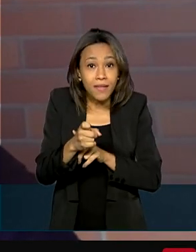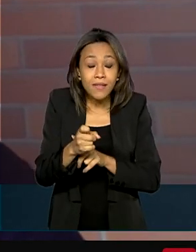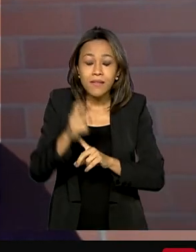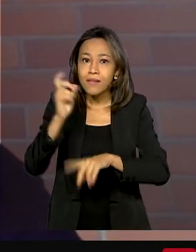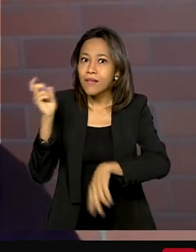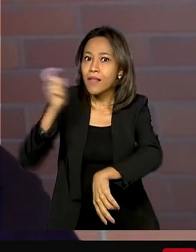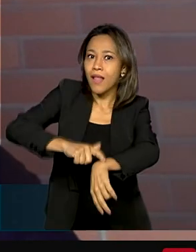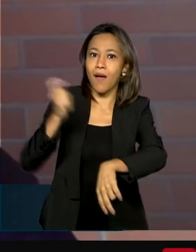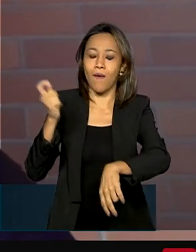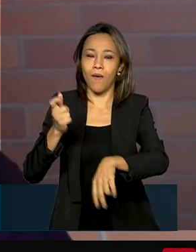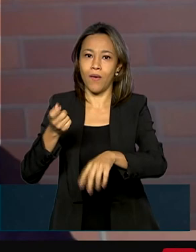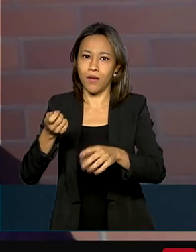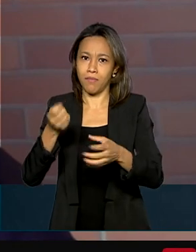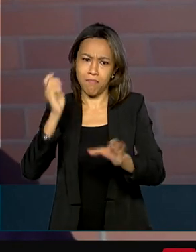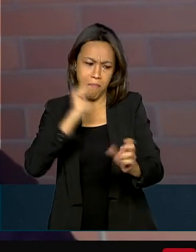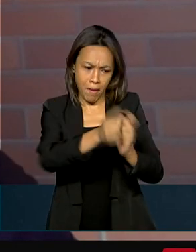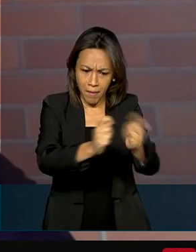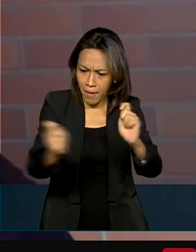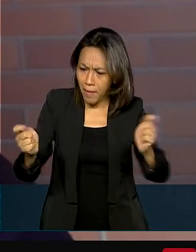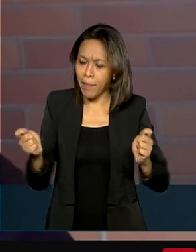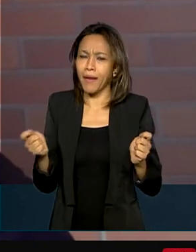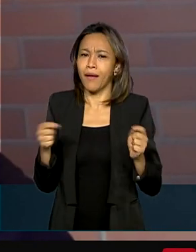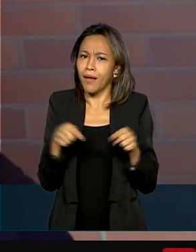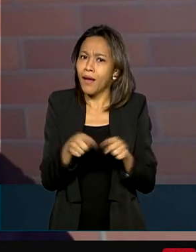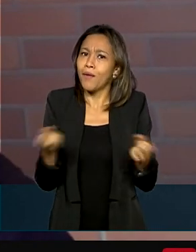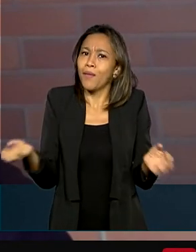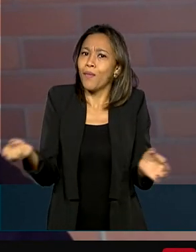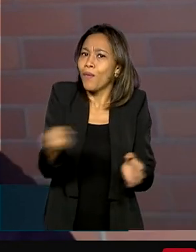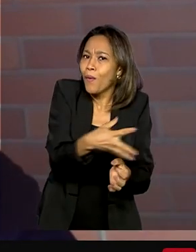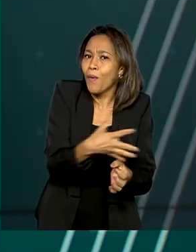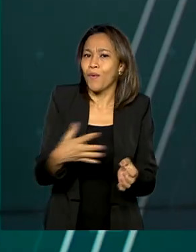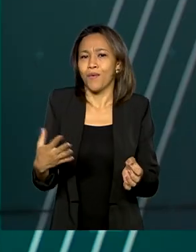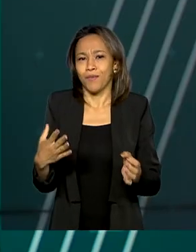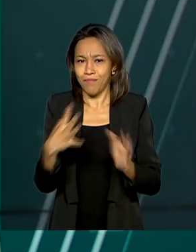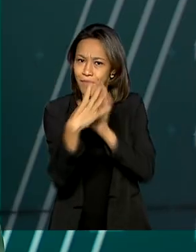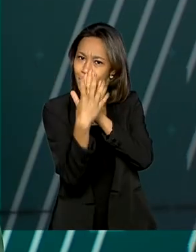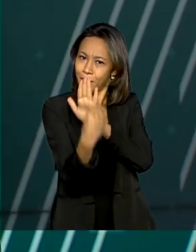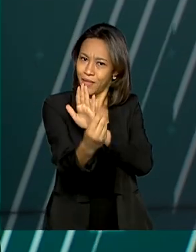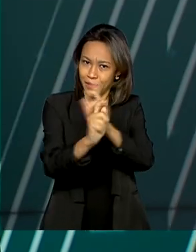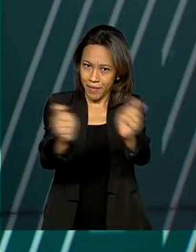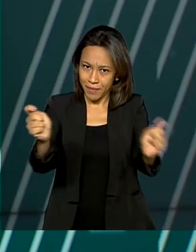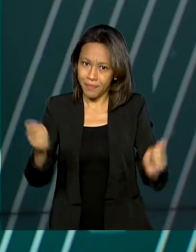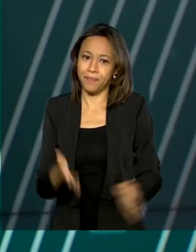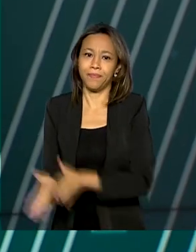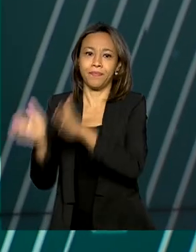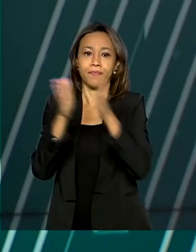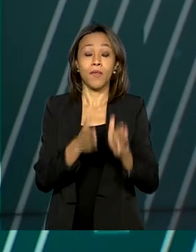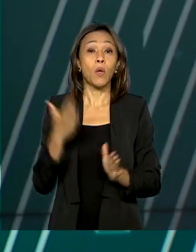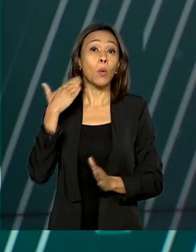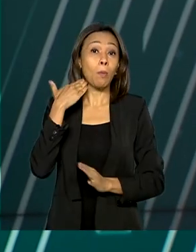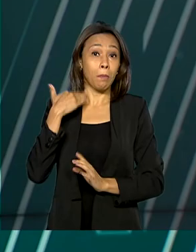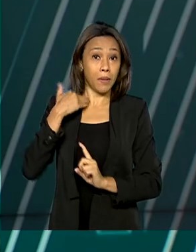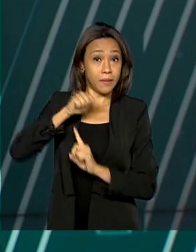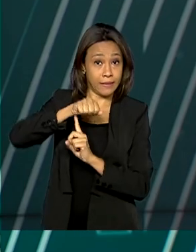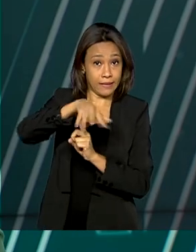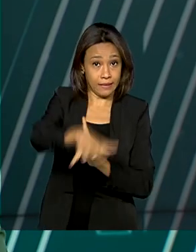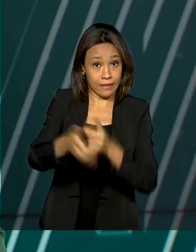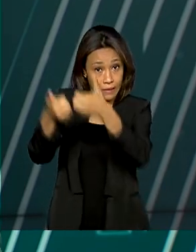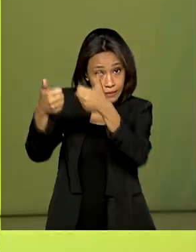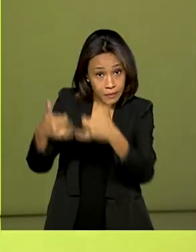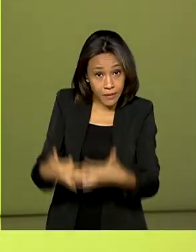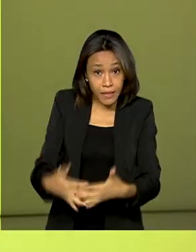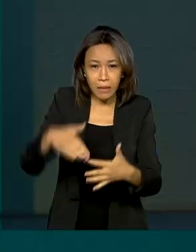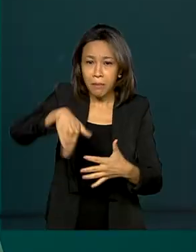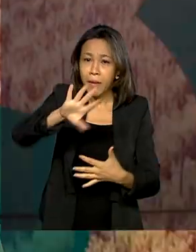instantâneos, talvez para uma nova era dos meios de pagamento. De acordo com o Banco Central, mais de 650